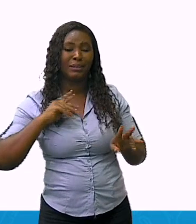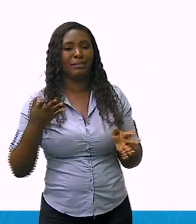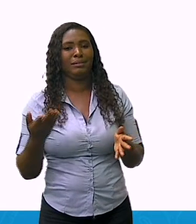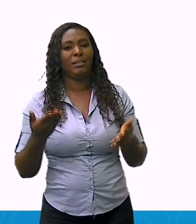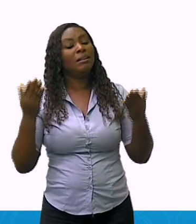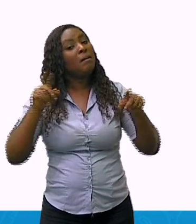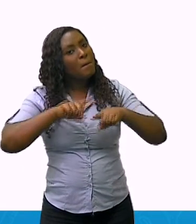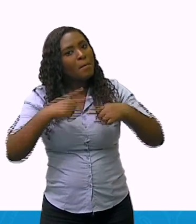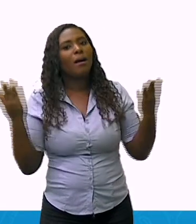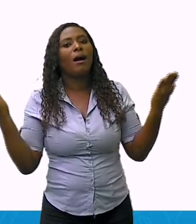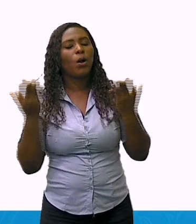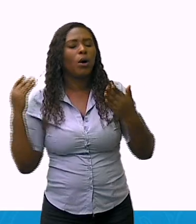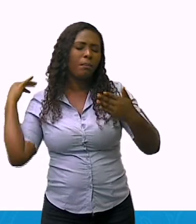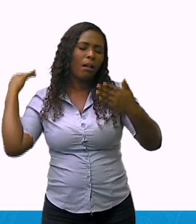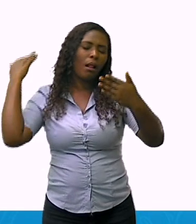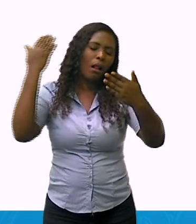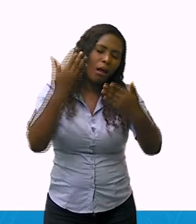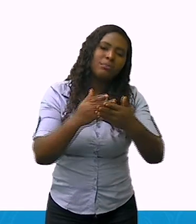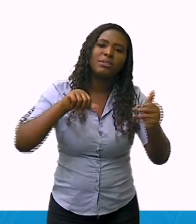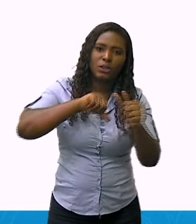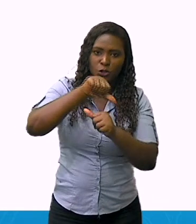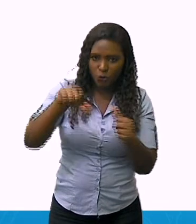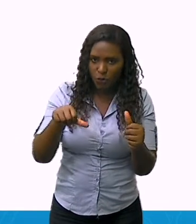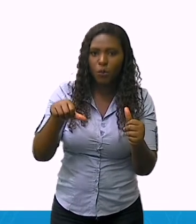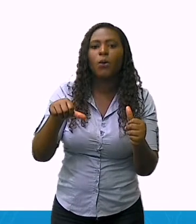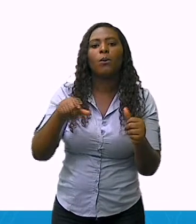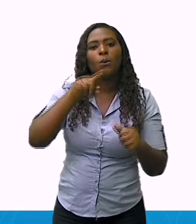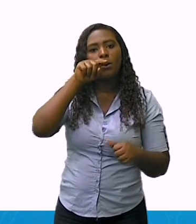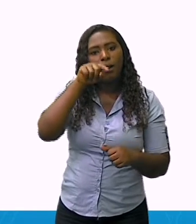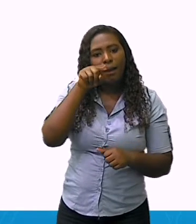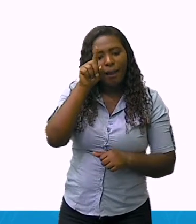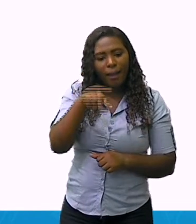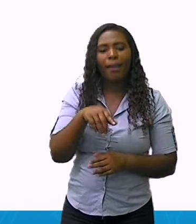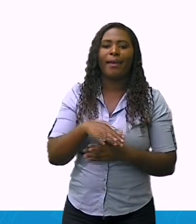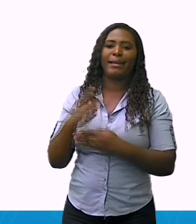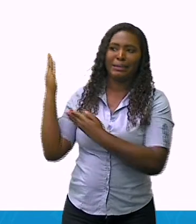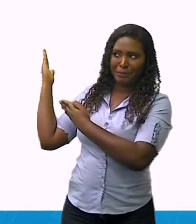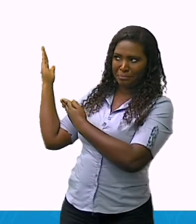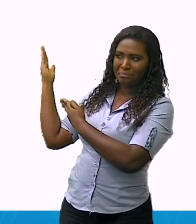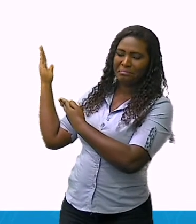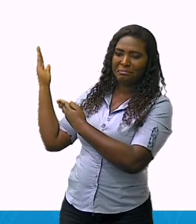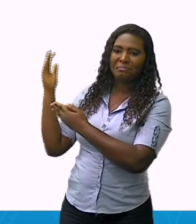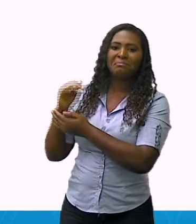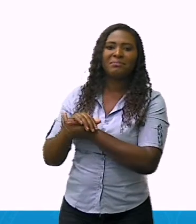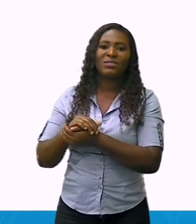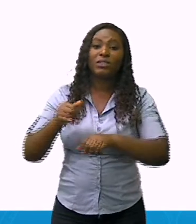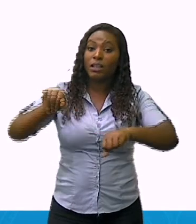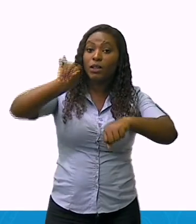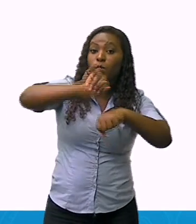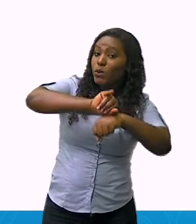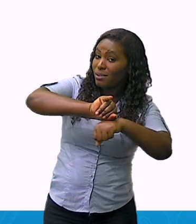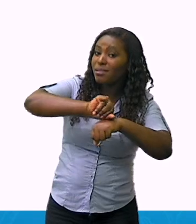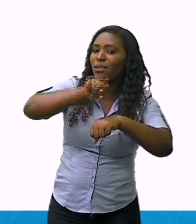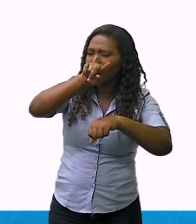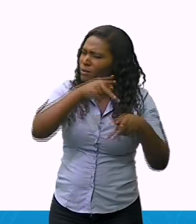vale muito a pena você passar por lá. Ele fica no centro de Governador Valadares.